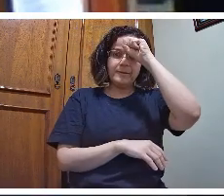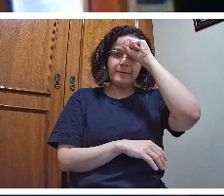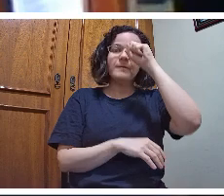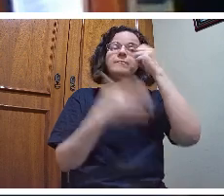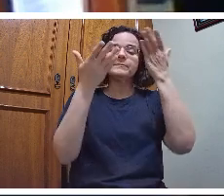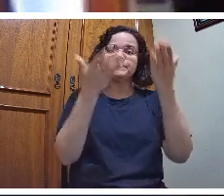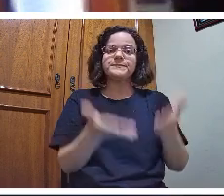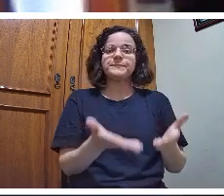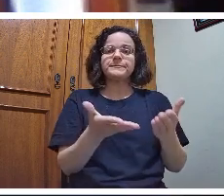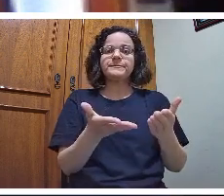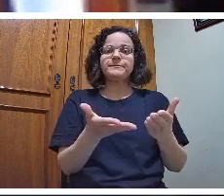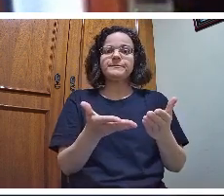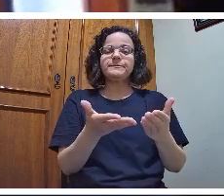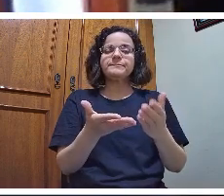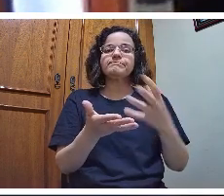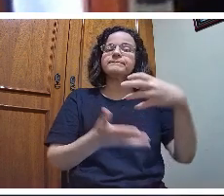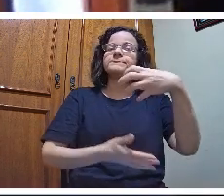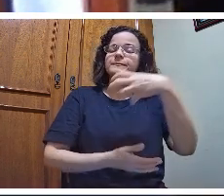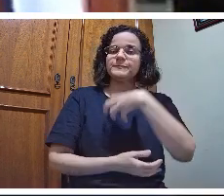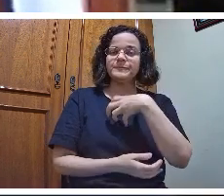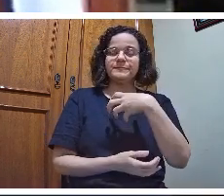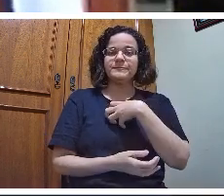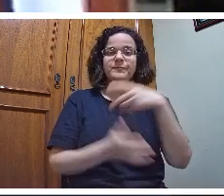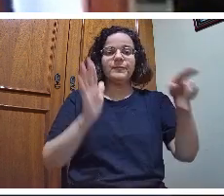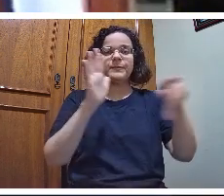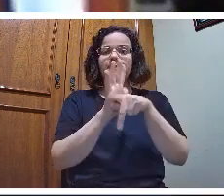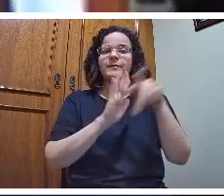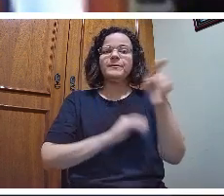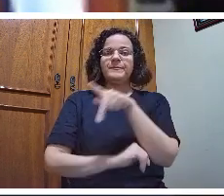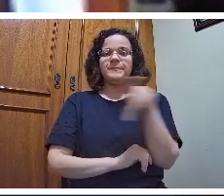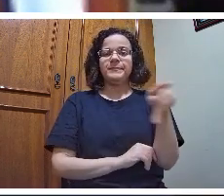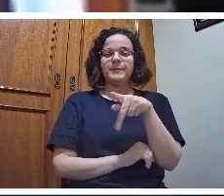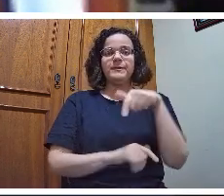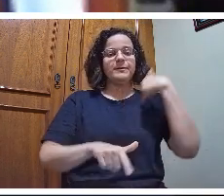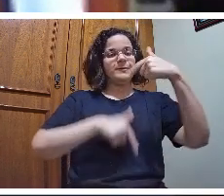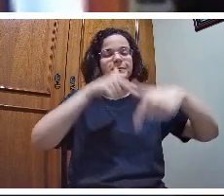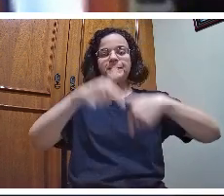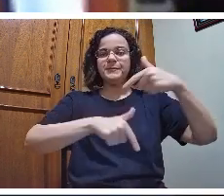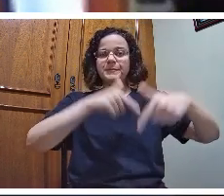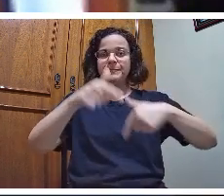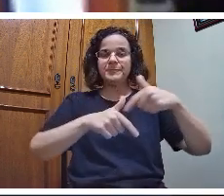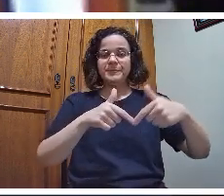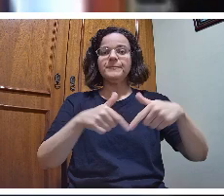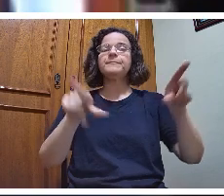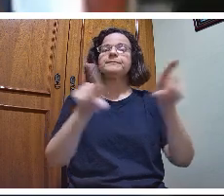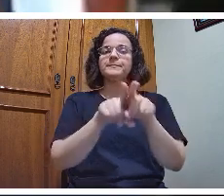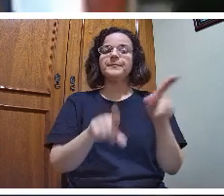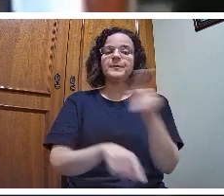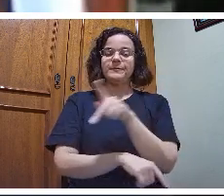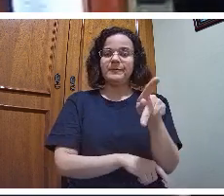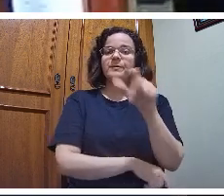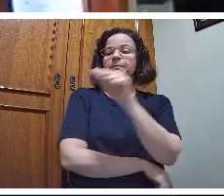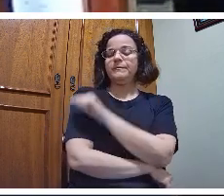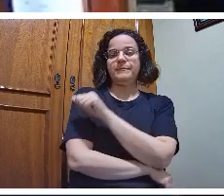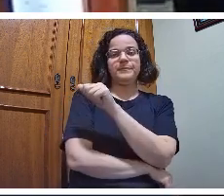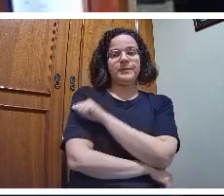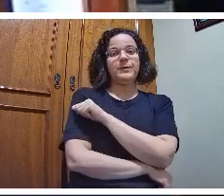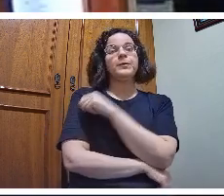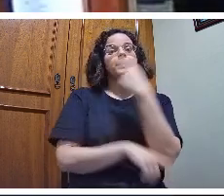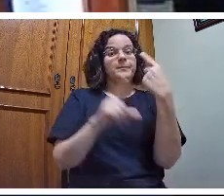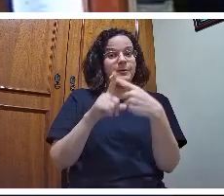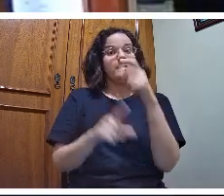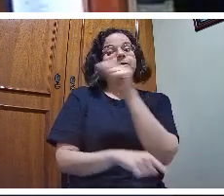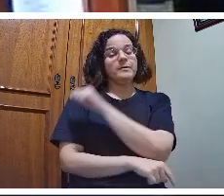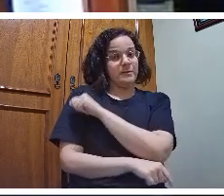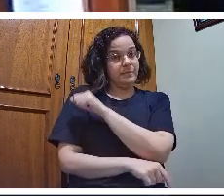atitude do professor e esse trabalho docente e discente que o aluno trabalha. A gente diz, o professor trabalha,